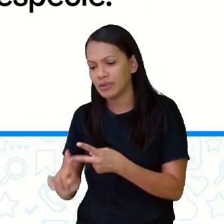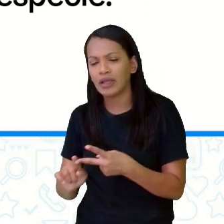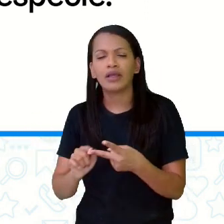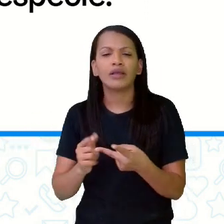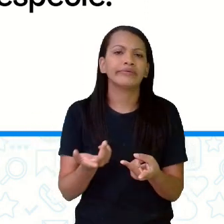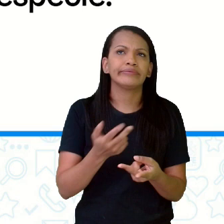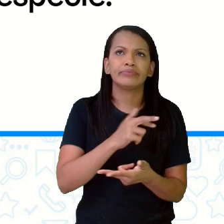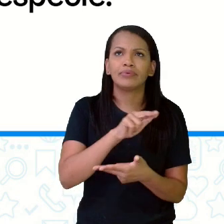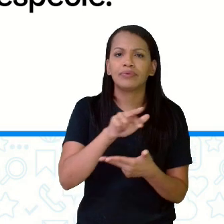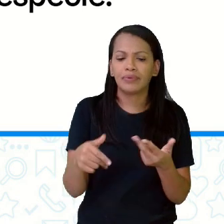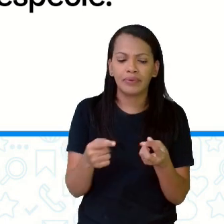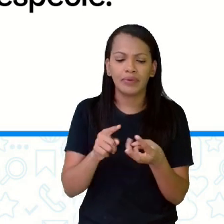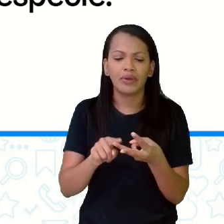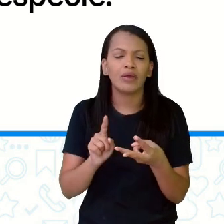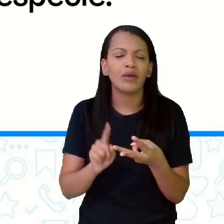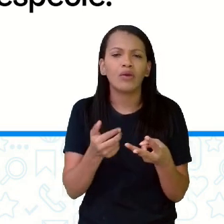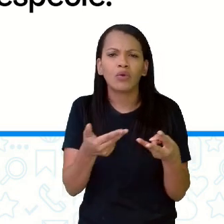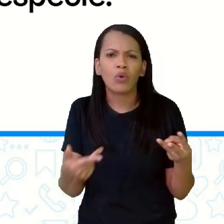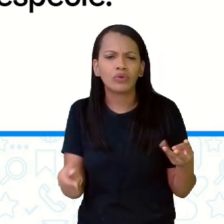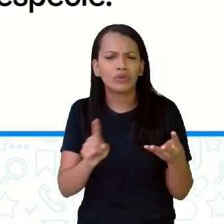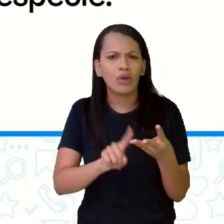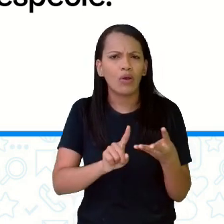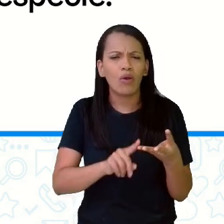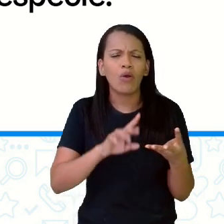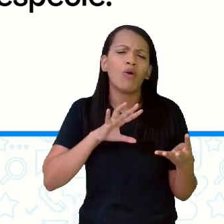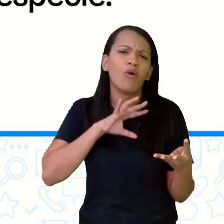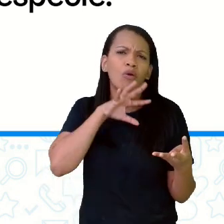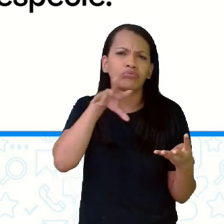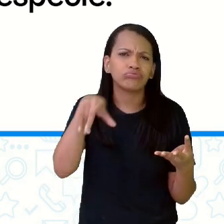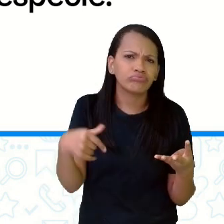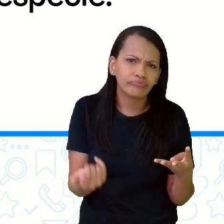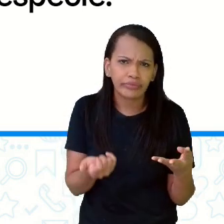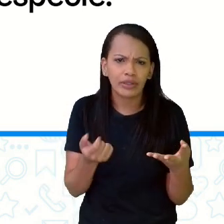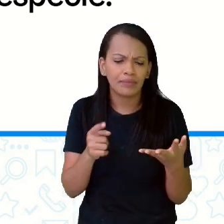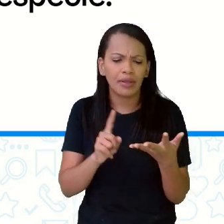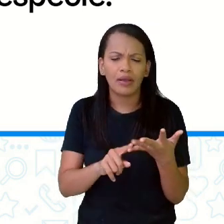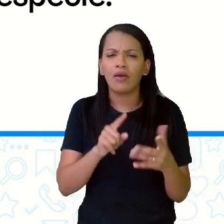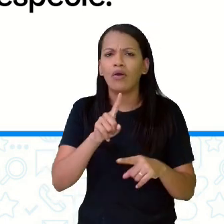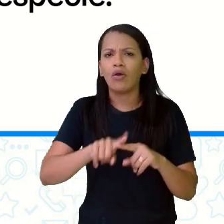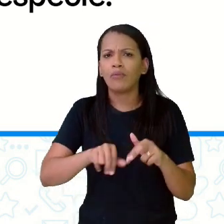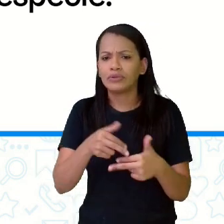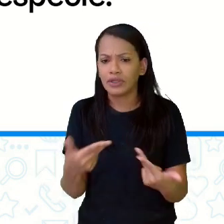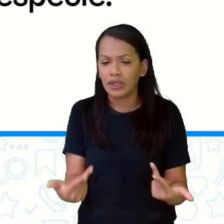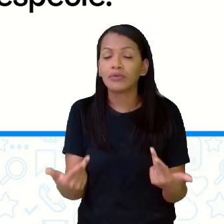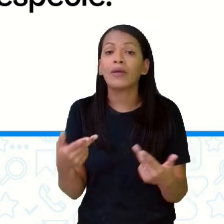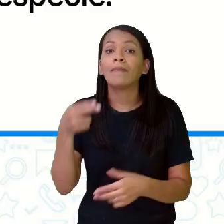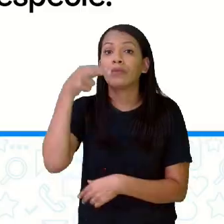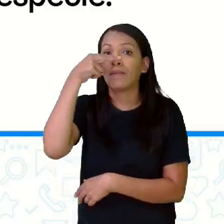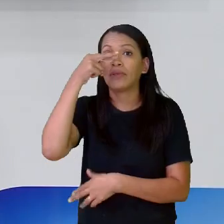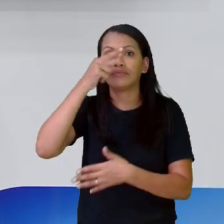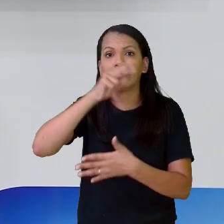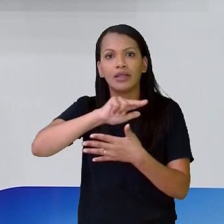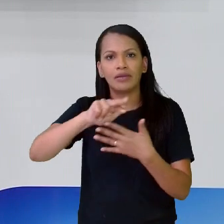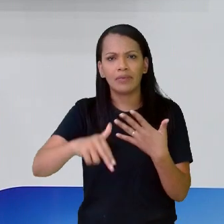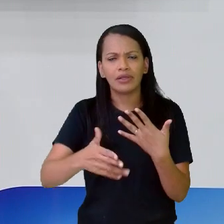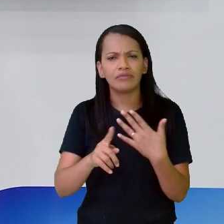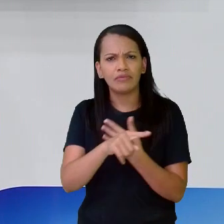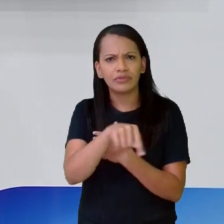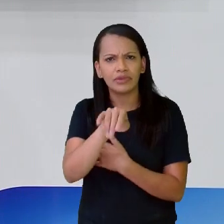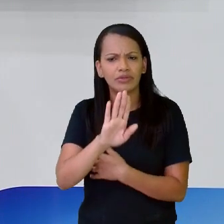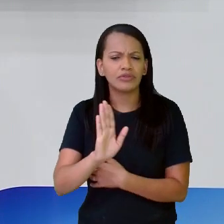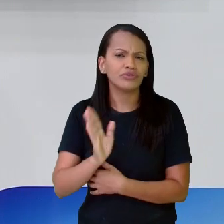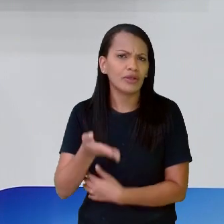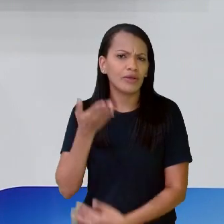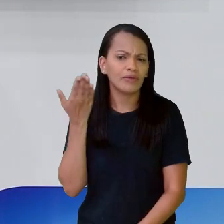coisas, objetos ou animais da mesma espécie. Você já deve ter estudado um pouquinho isso